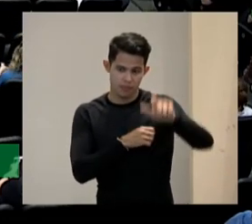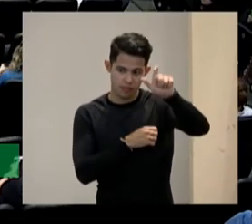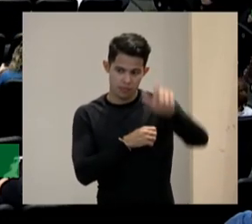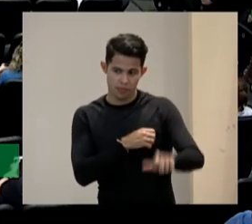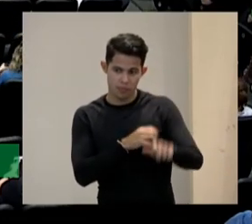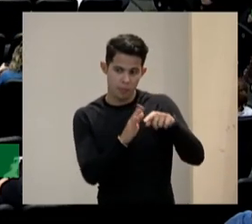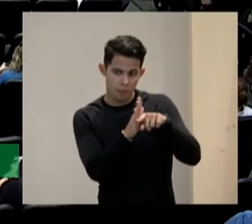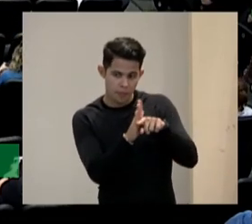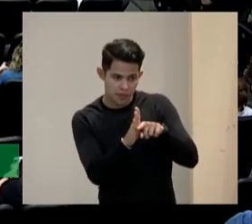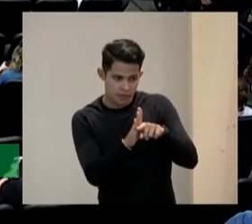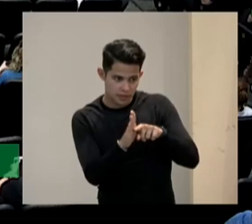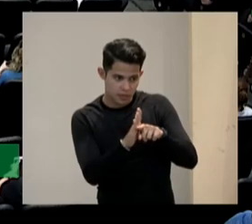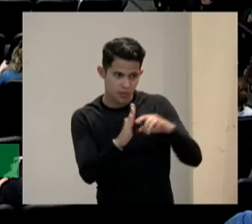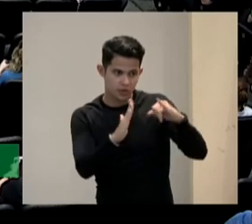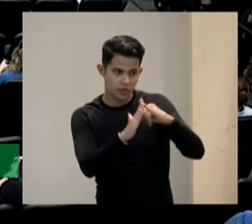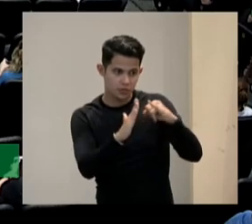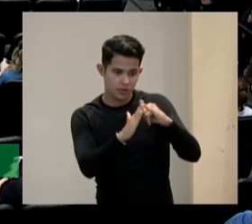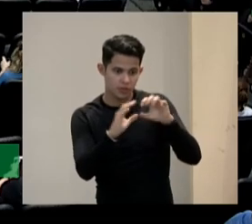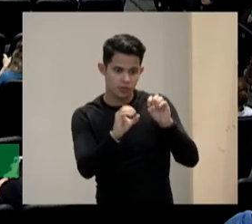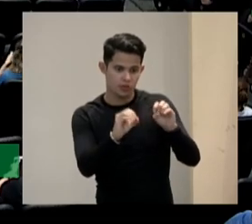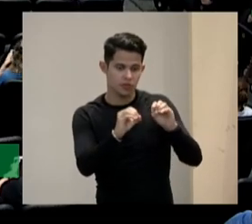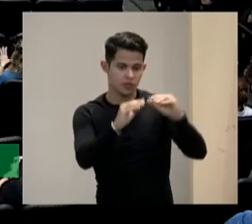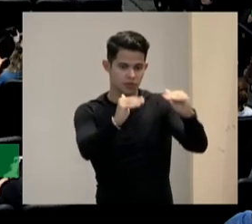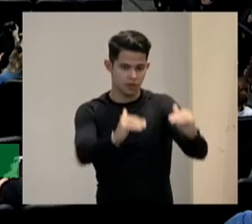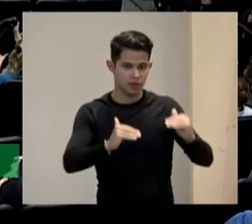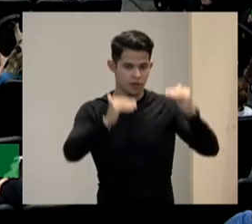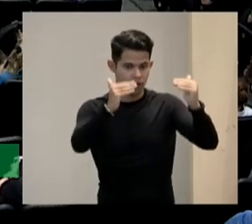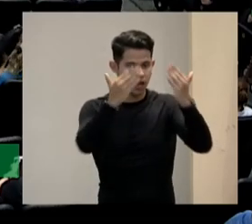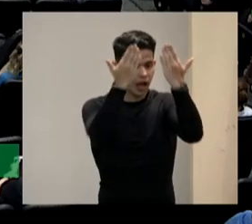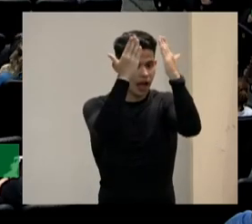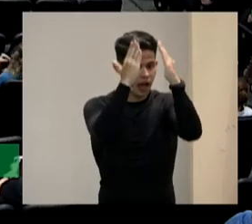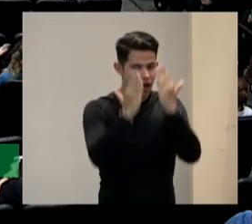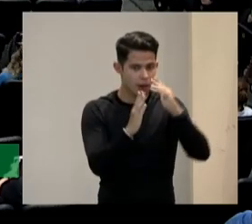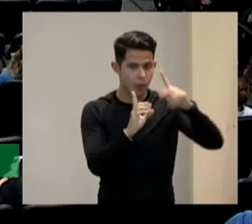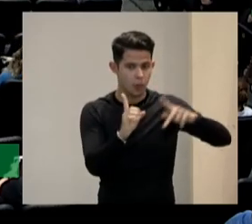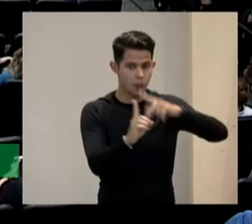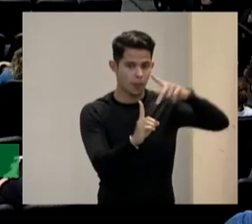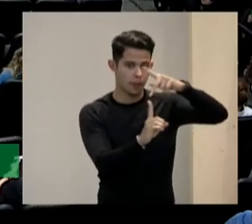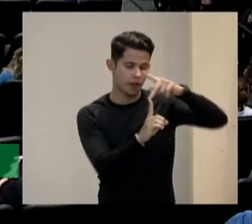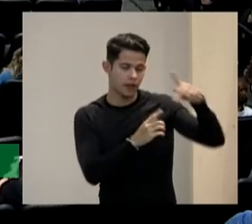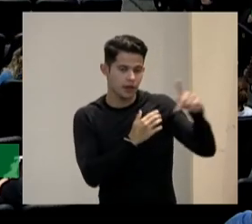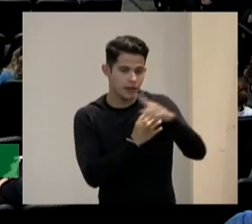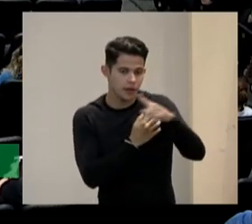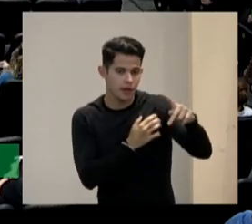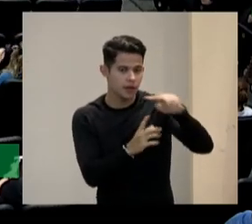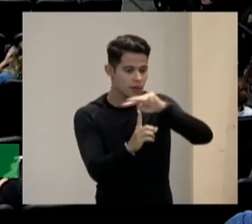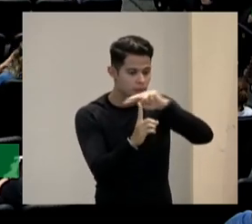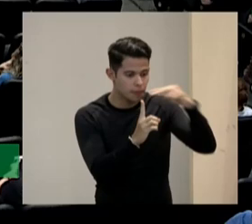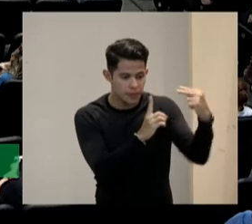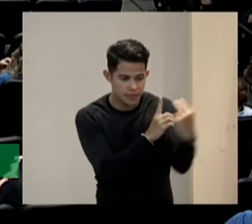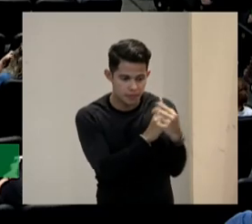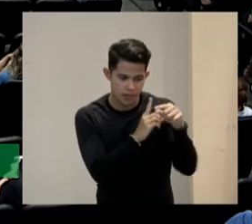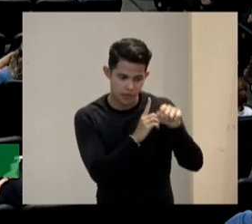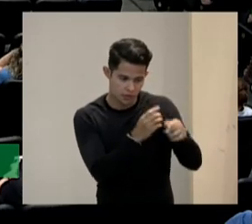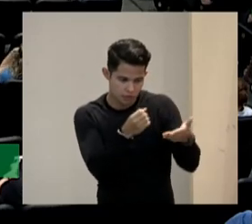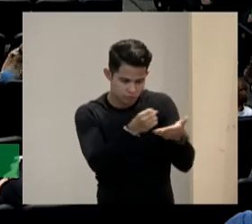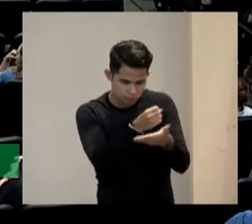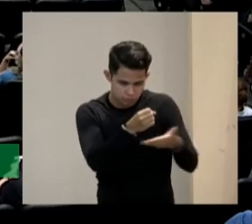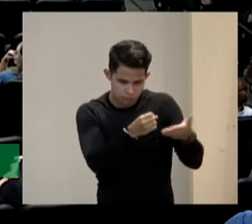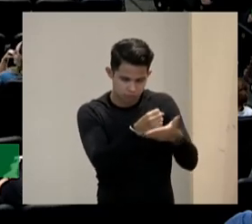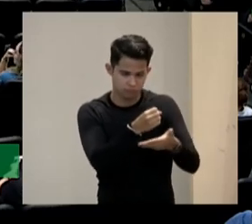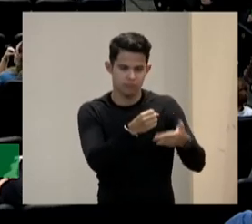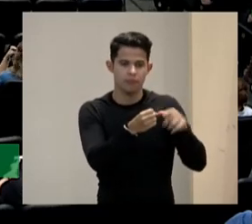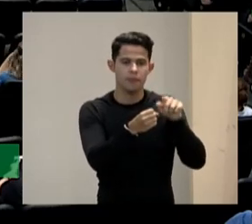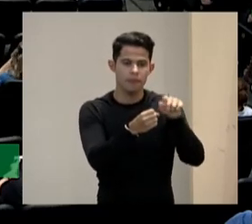instituição de ensino superior e ela analisou os planos dos professores desde a perspectiva de Dua e acontece que